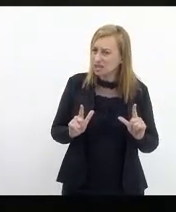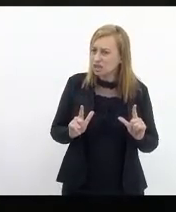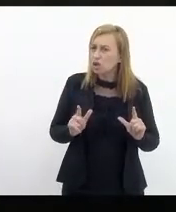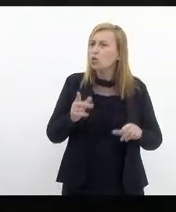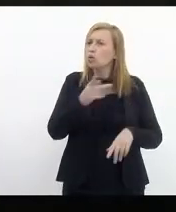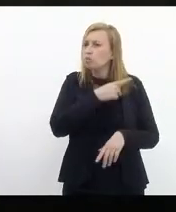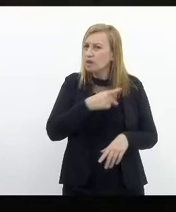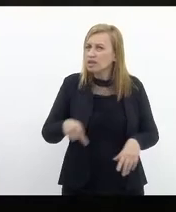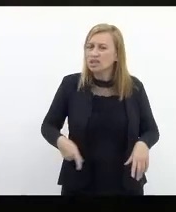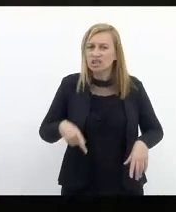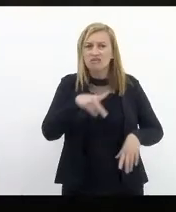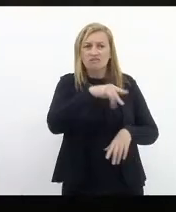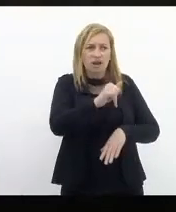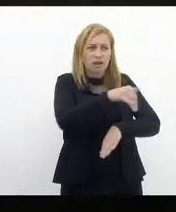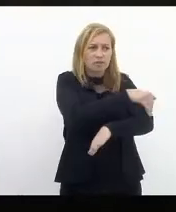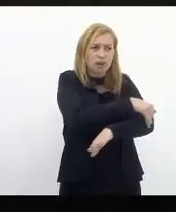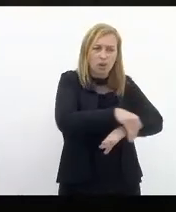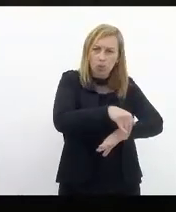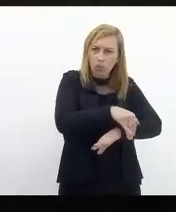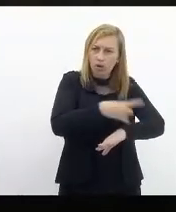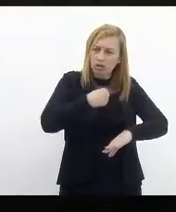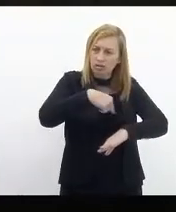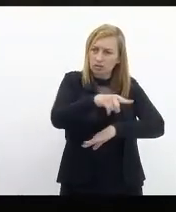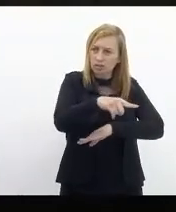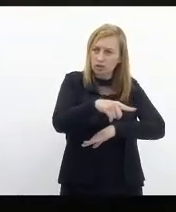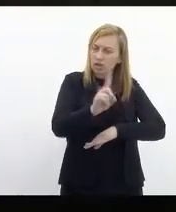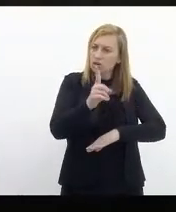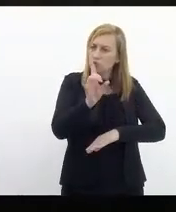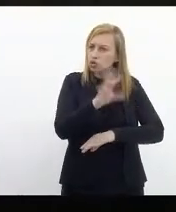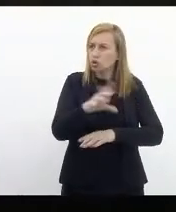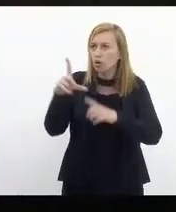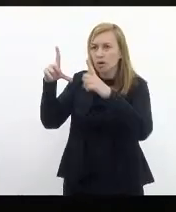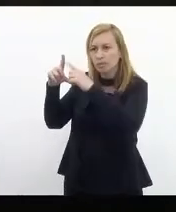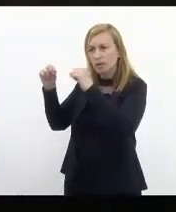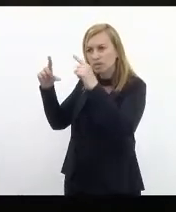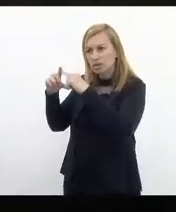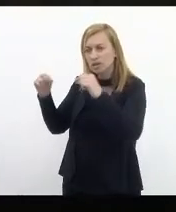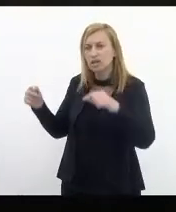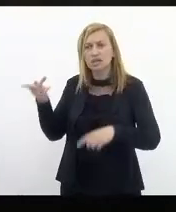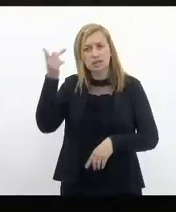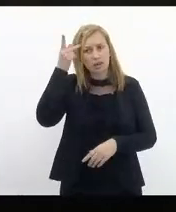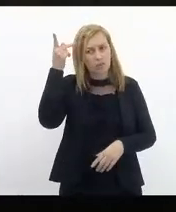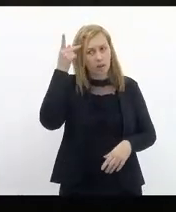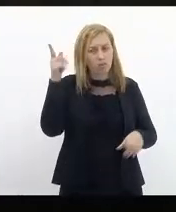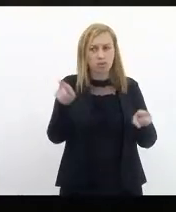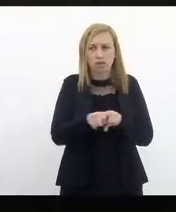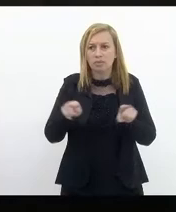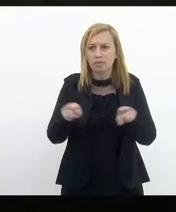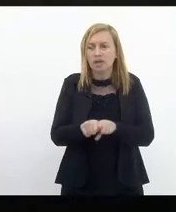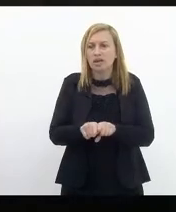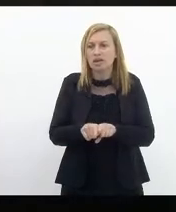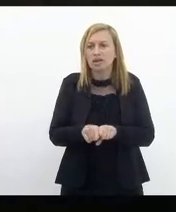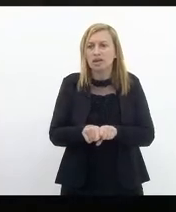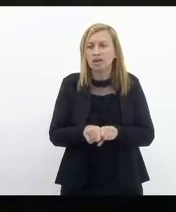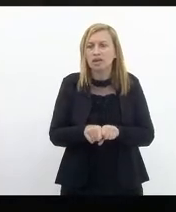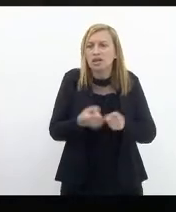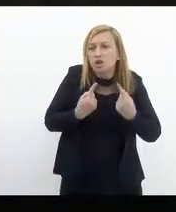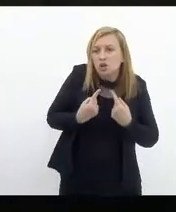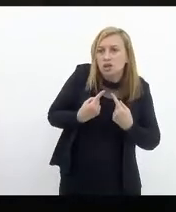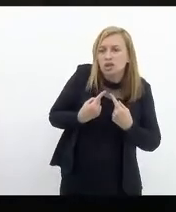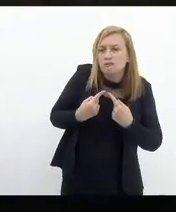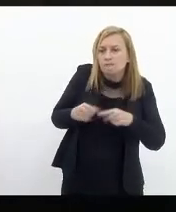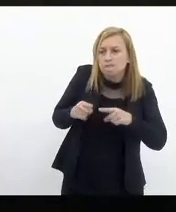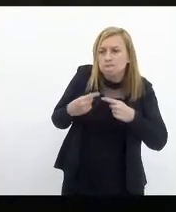presidente vai para a rua, não só em Brasília, mas em São Paulo também, atacar